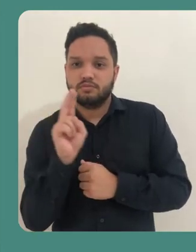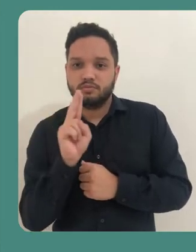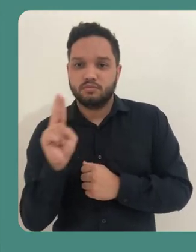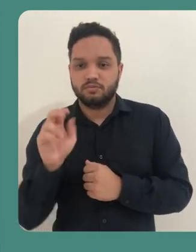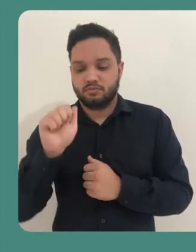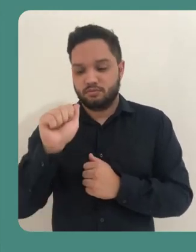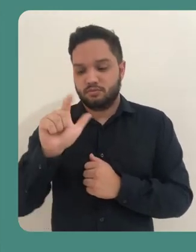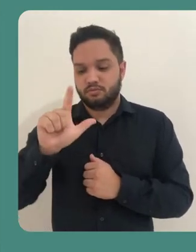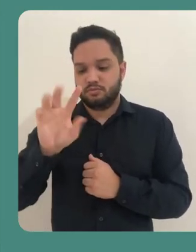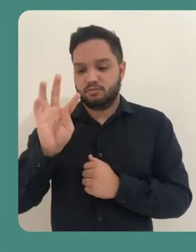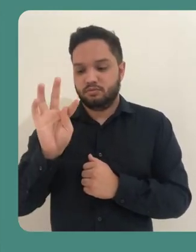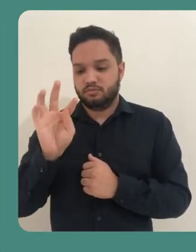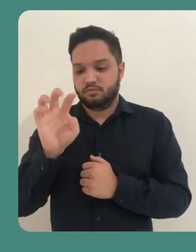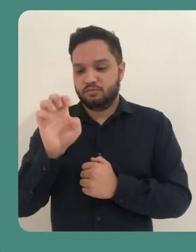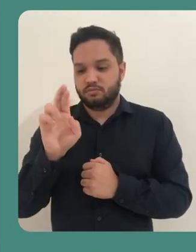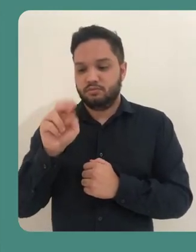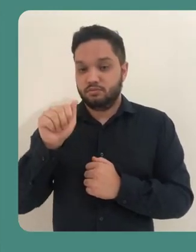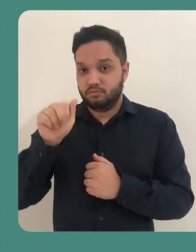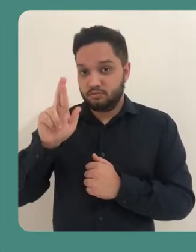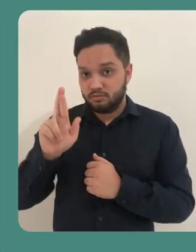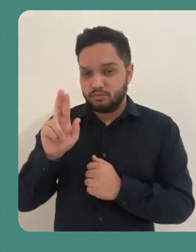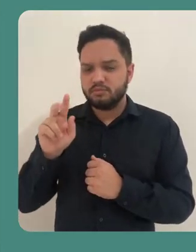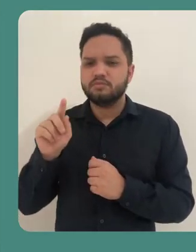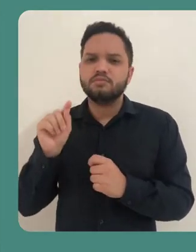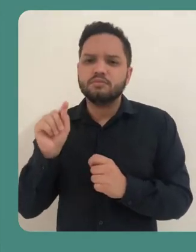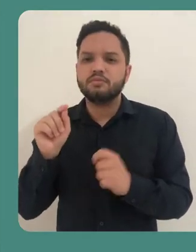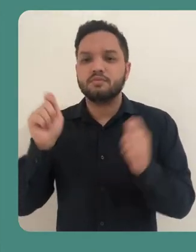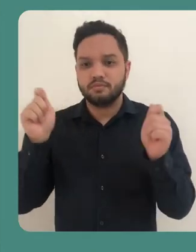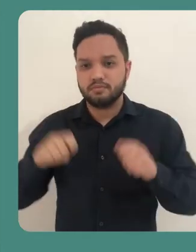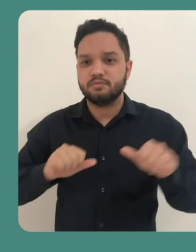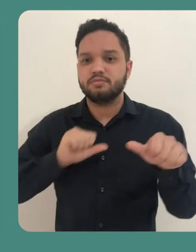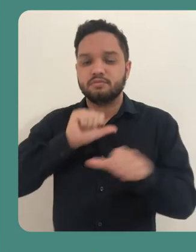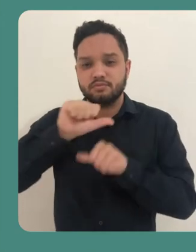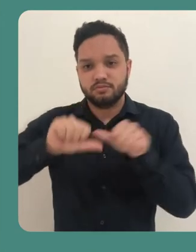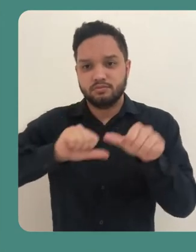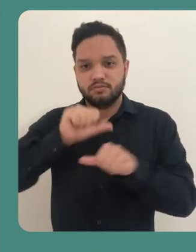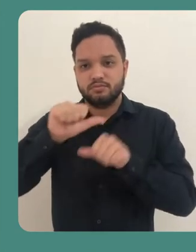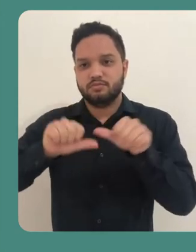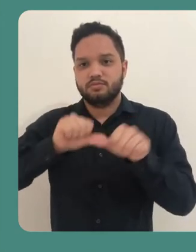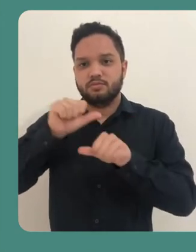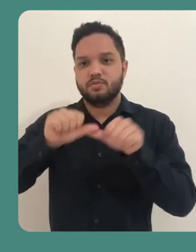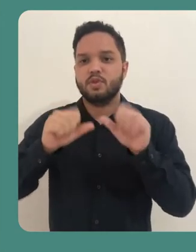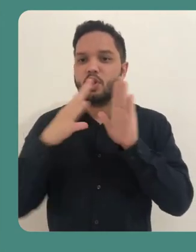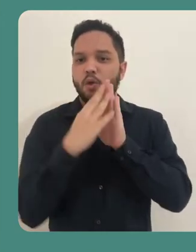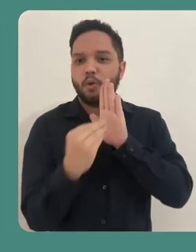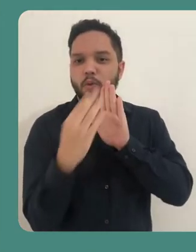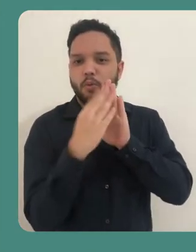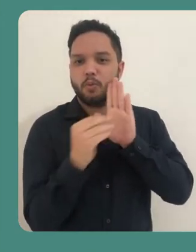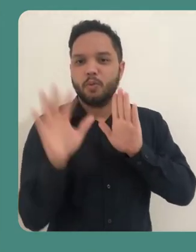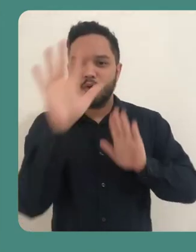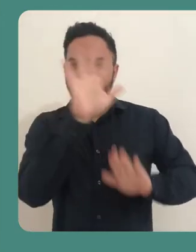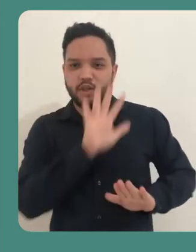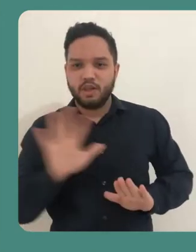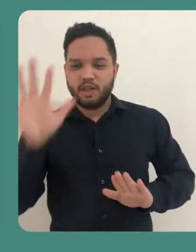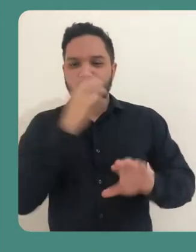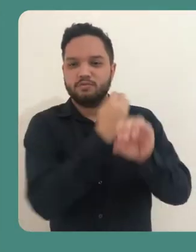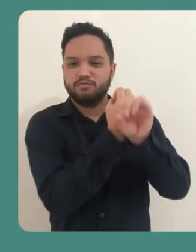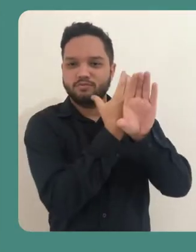alternar visualização em blocos, é possível modificar o layout da videoconferência.